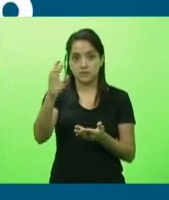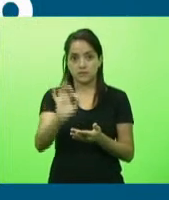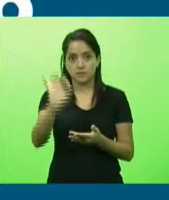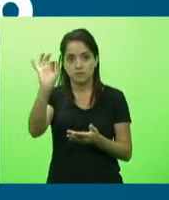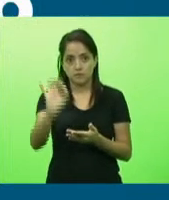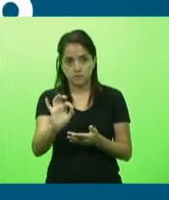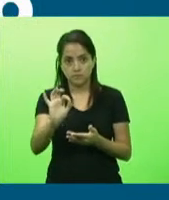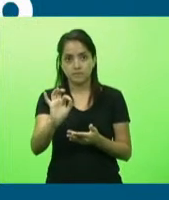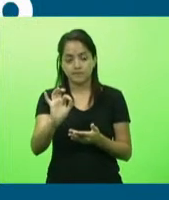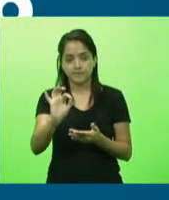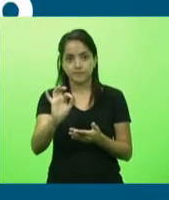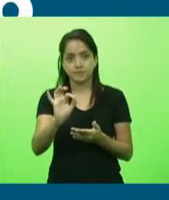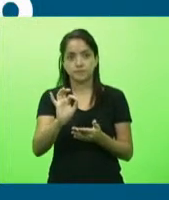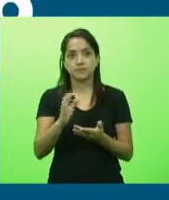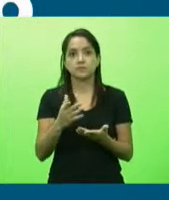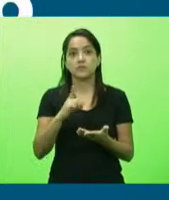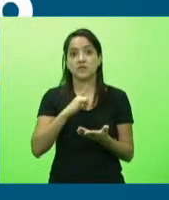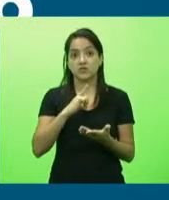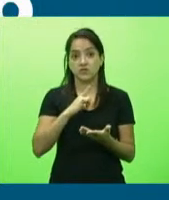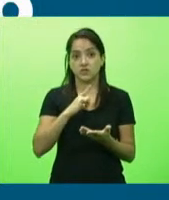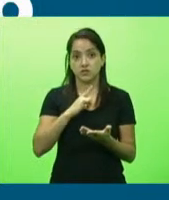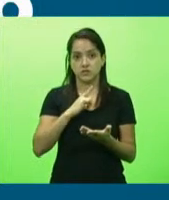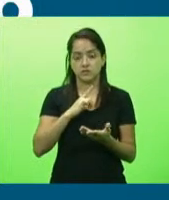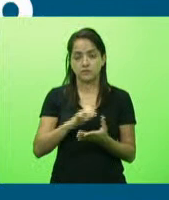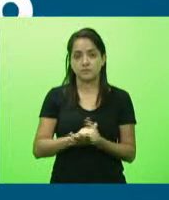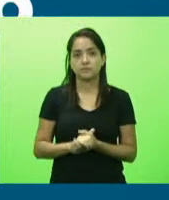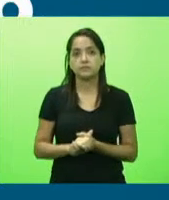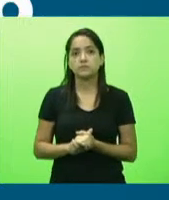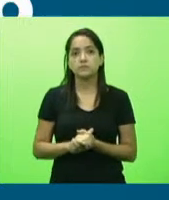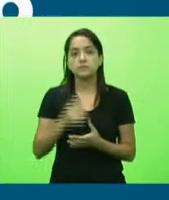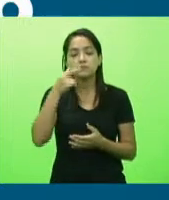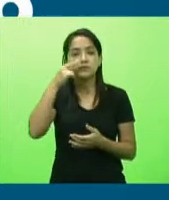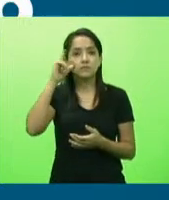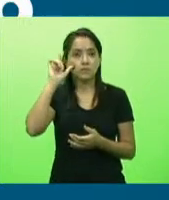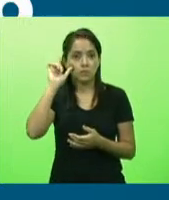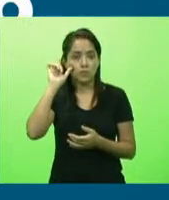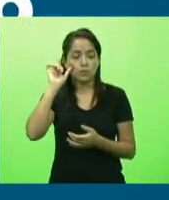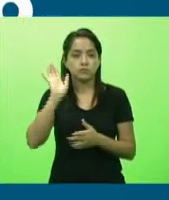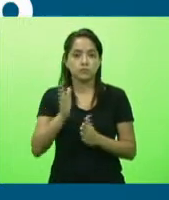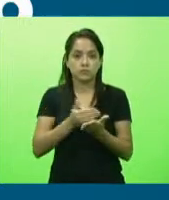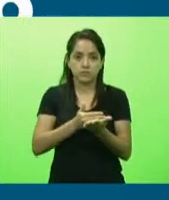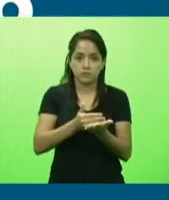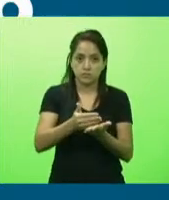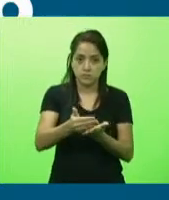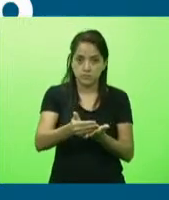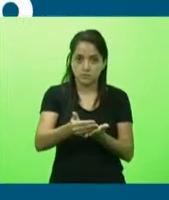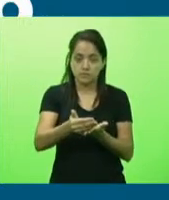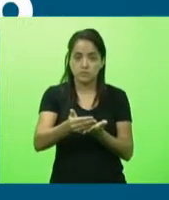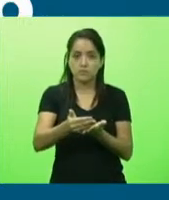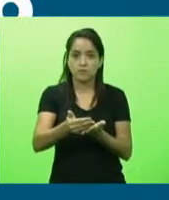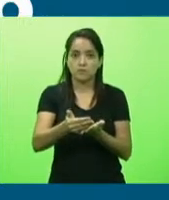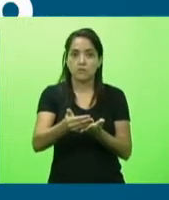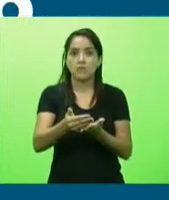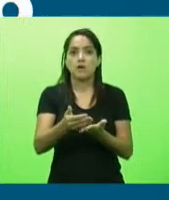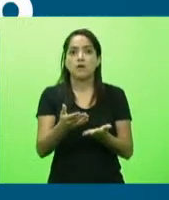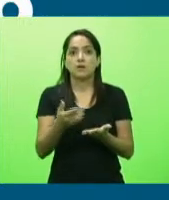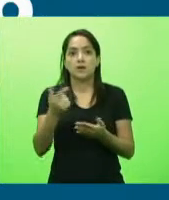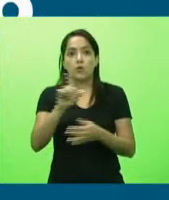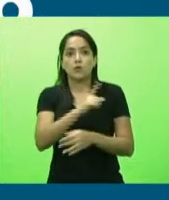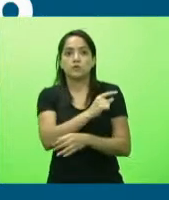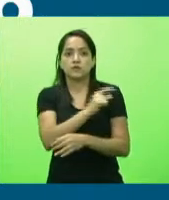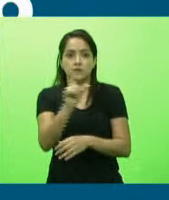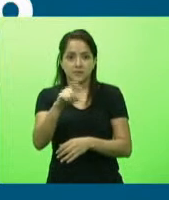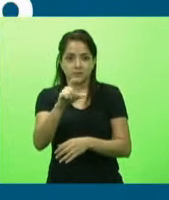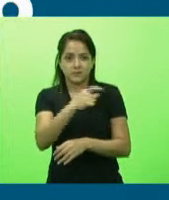doses disponibilizadas pelo estado até então ontem já iniciamos a aplicação das outras doses de